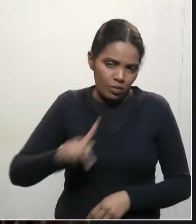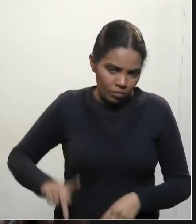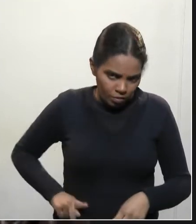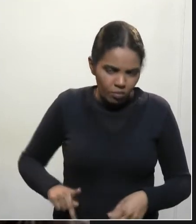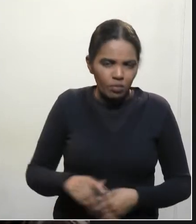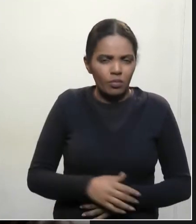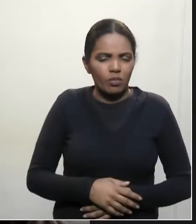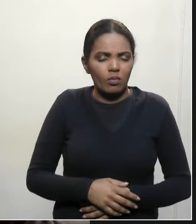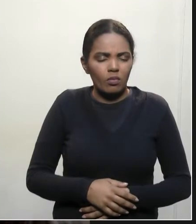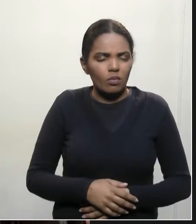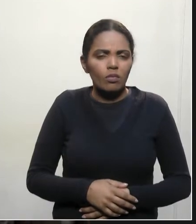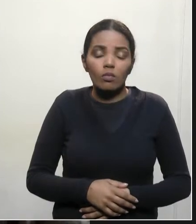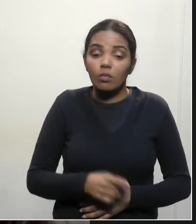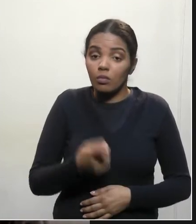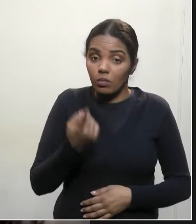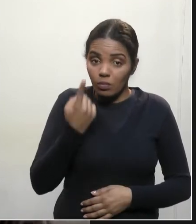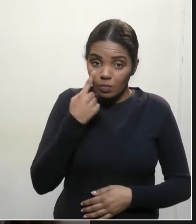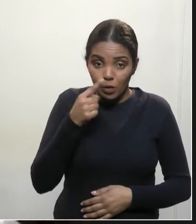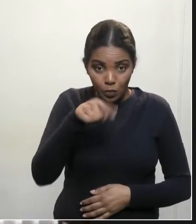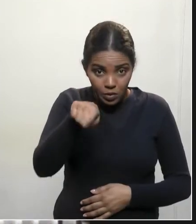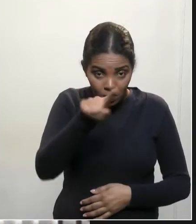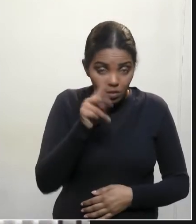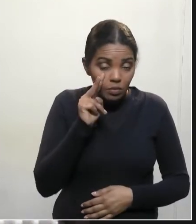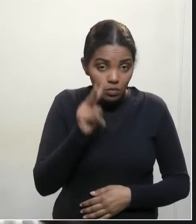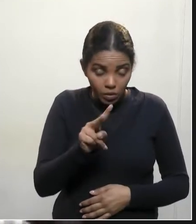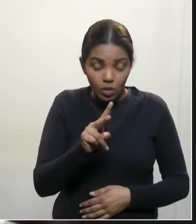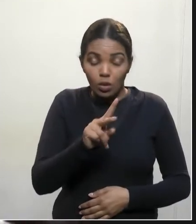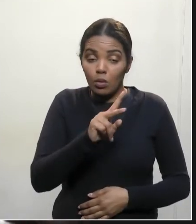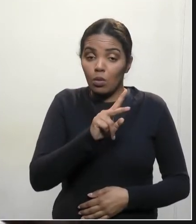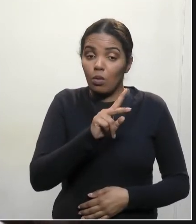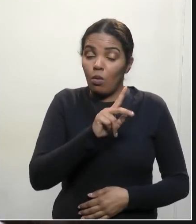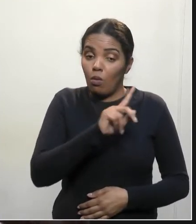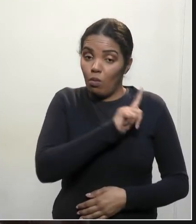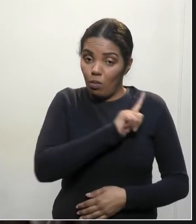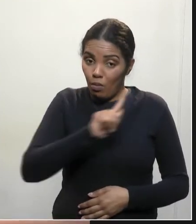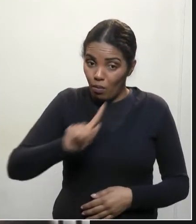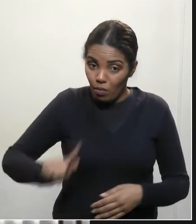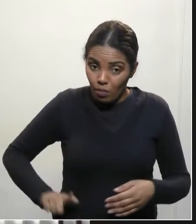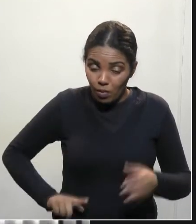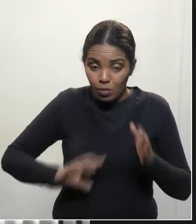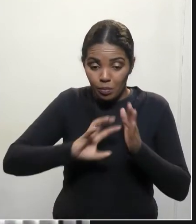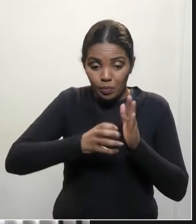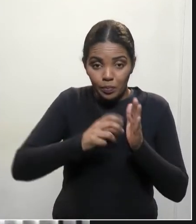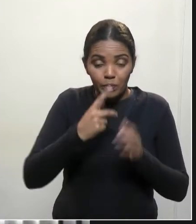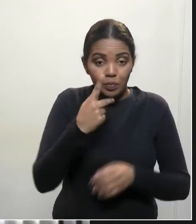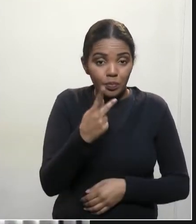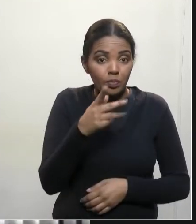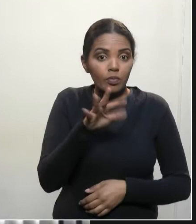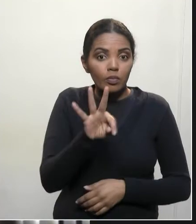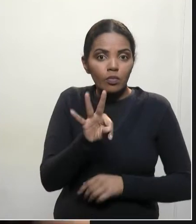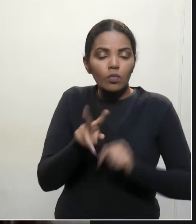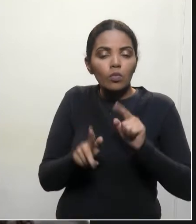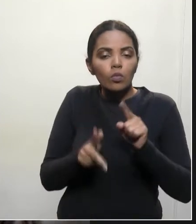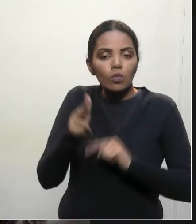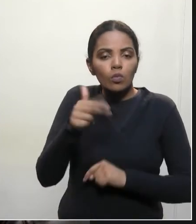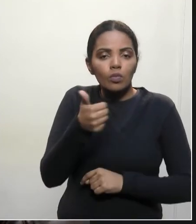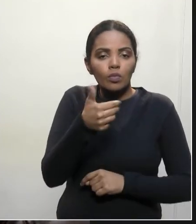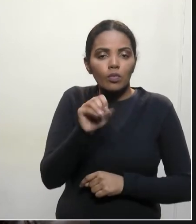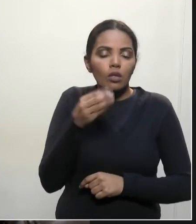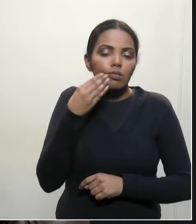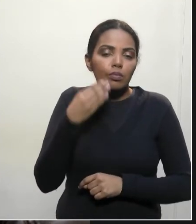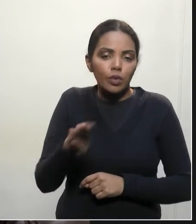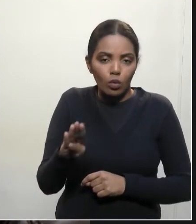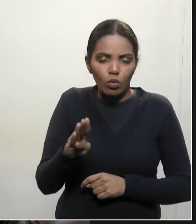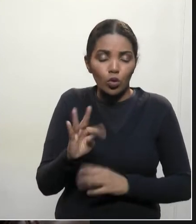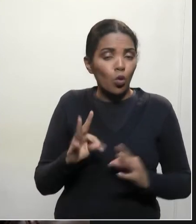gente, olha como é que é, para vocês que nos acompanham. O governo PT cortou 10 bilhões, eles bateram palma para Dilma. O governo Bolsonaro